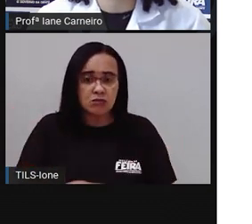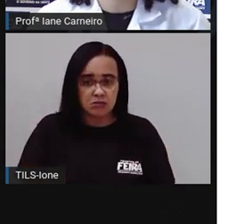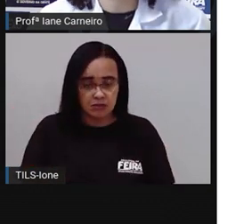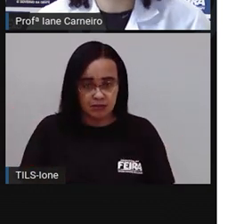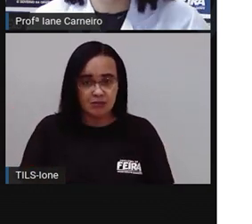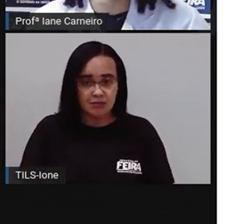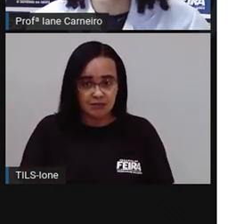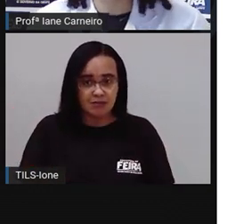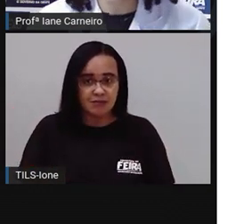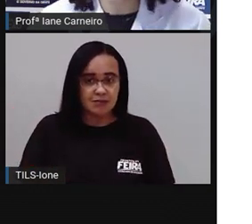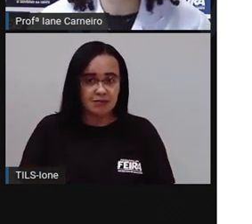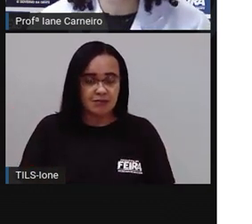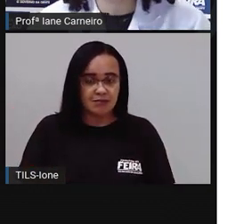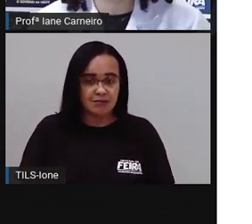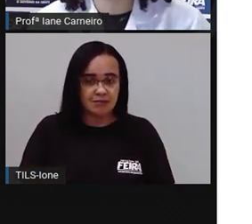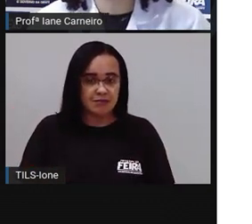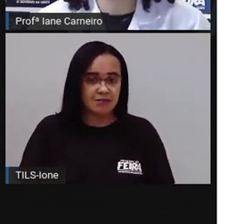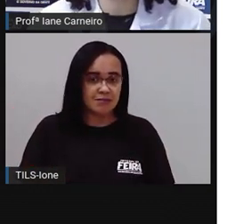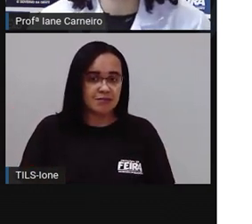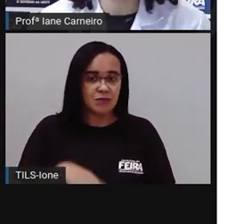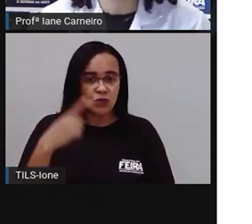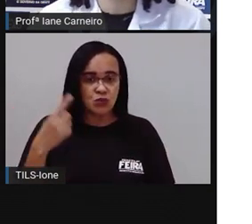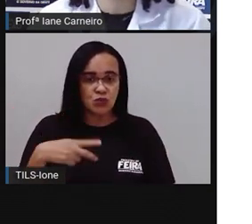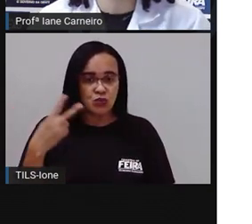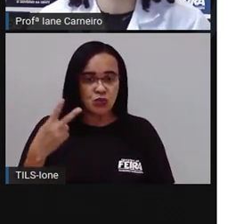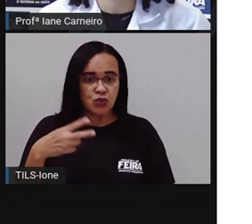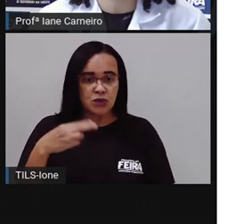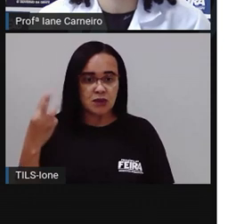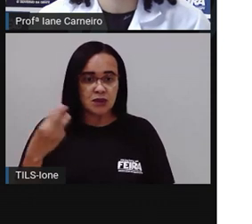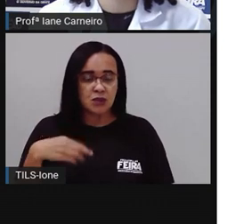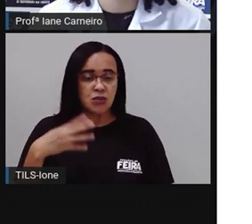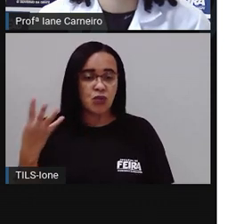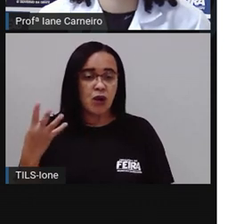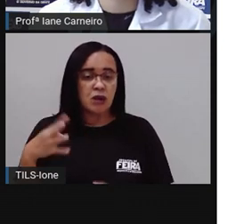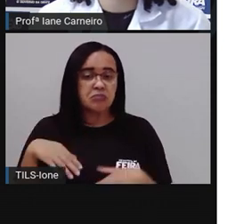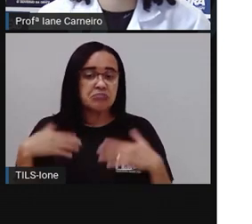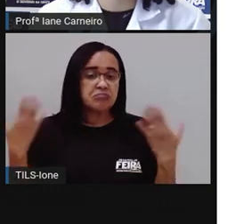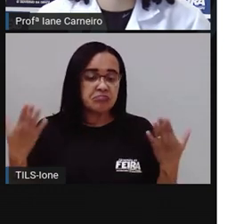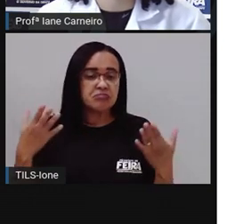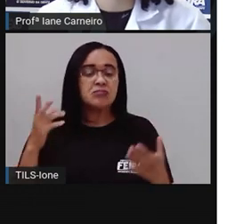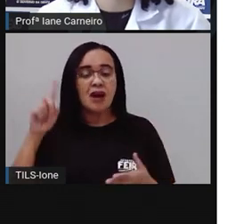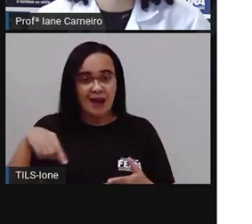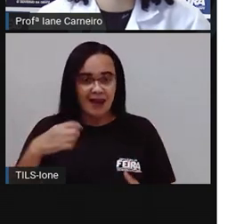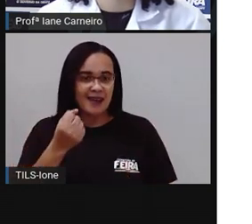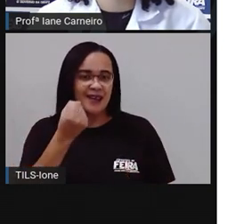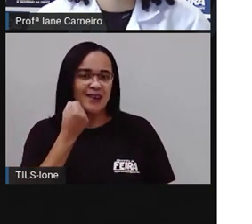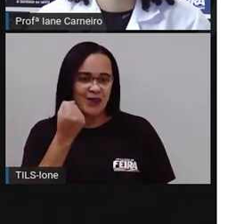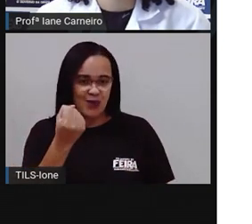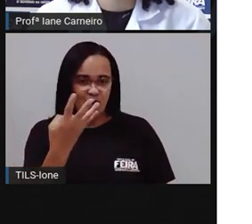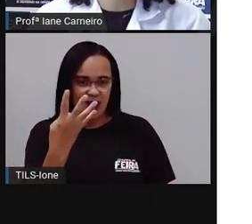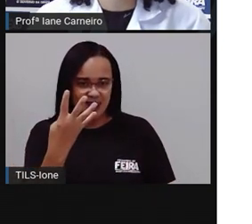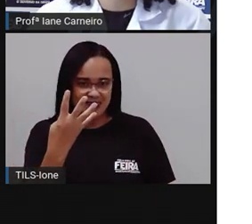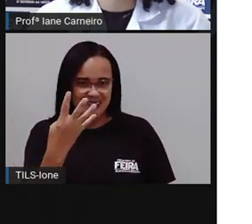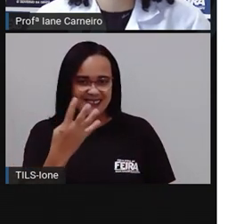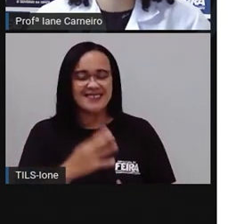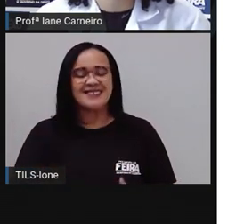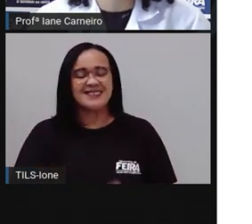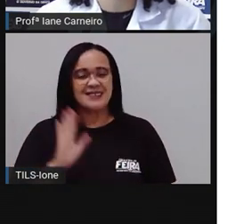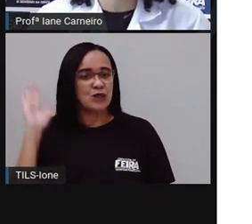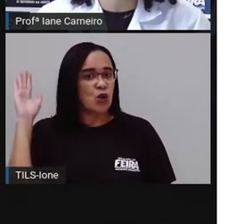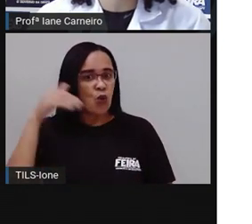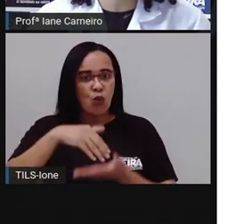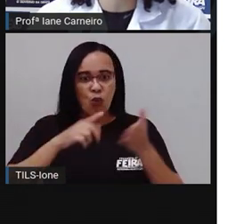3 ou o 4? O 3 não é, que a já viu que ele é maior. Qual é menor? É o 4. E a última